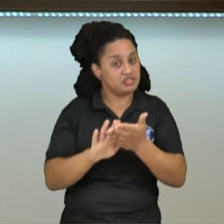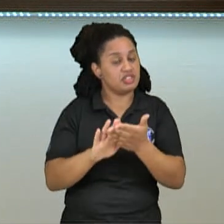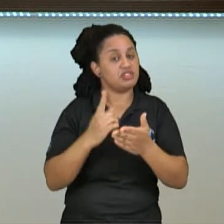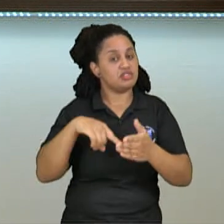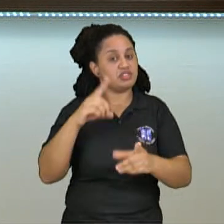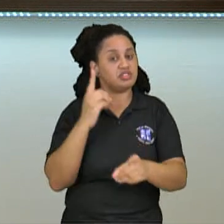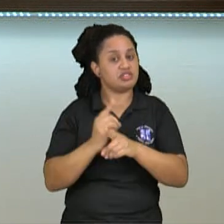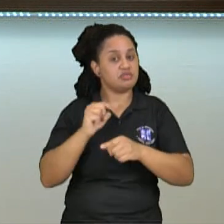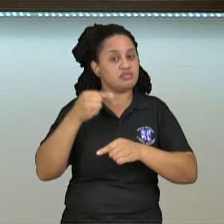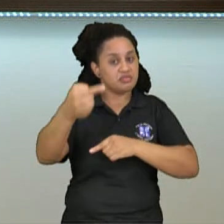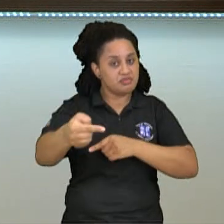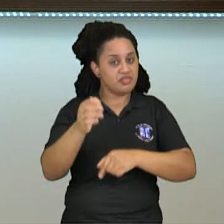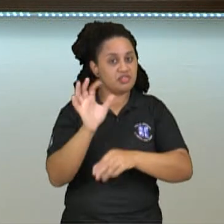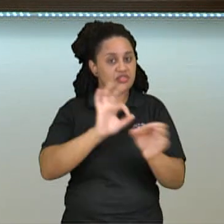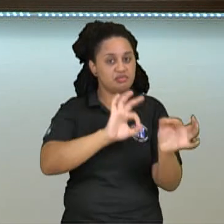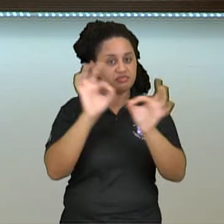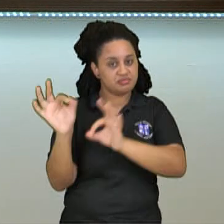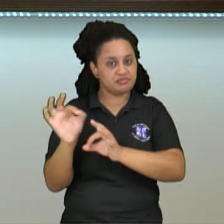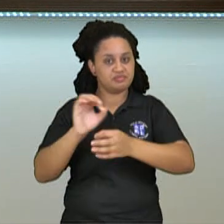próximo vídeo.